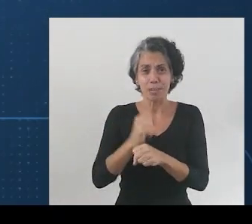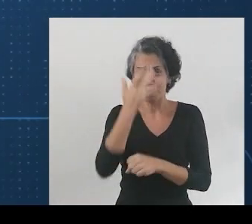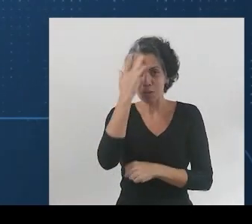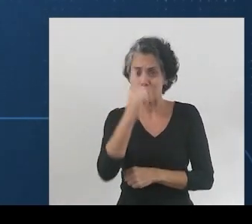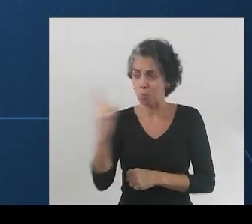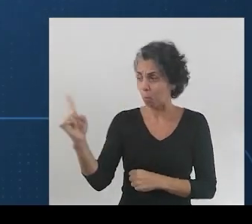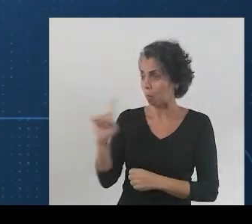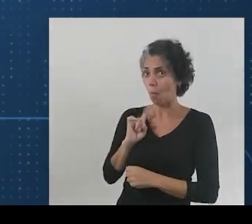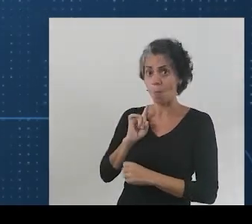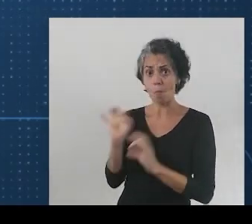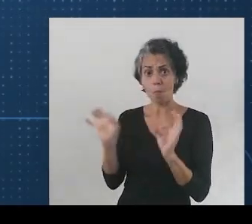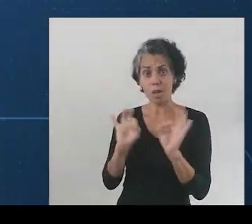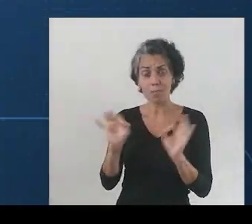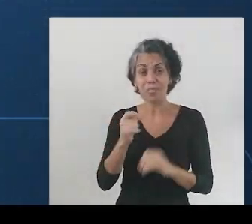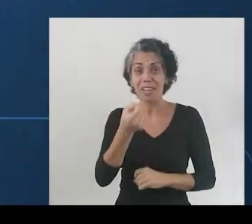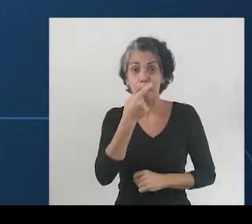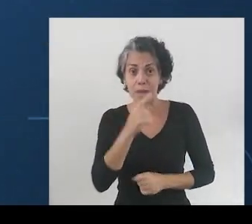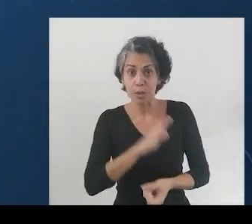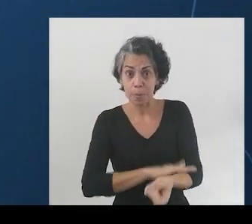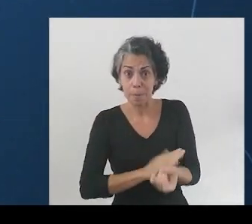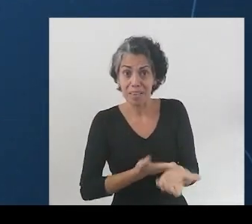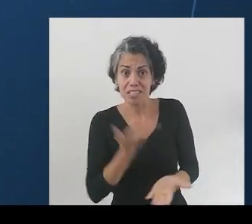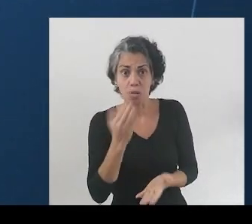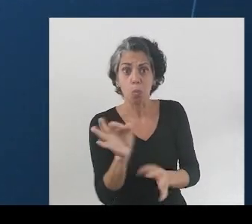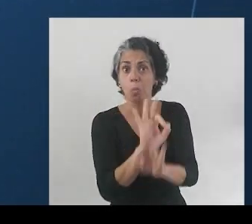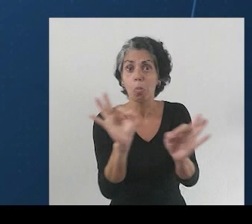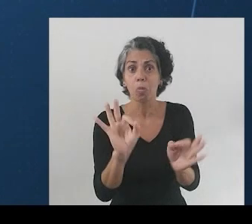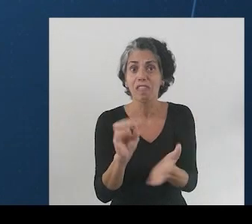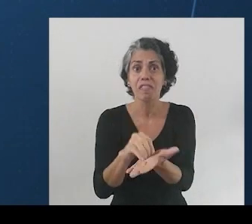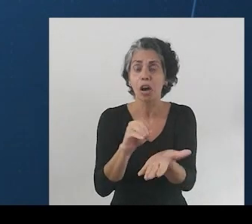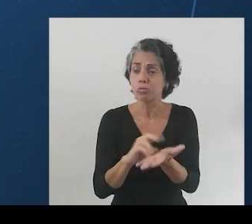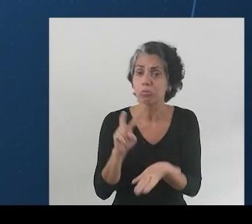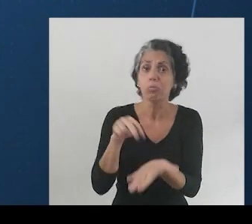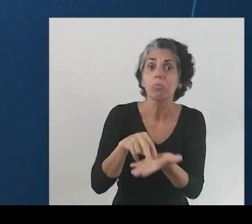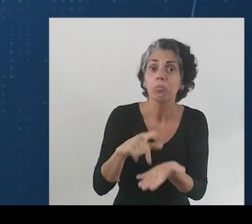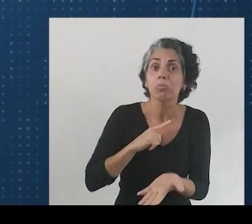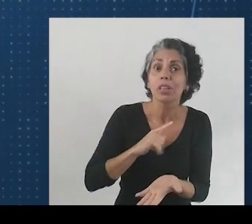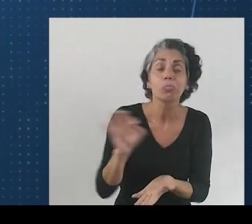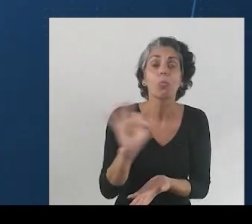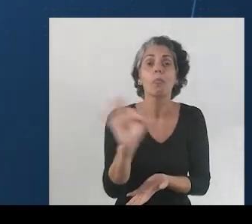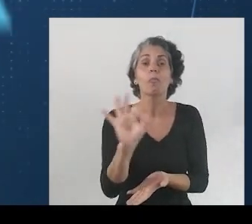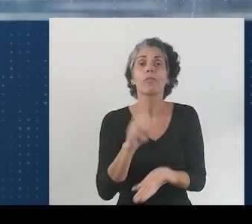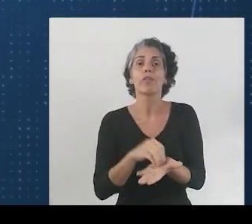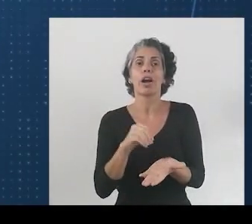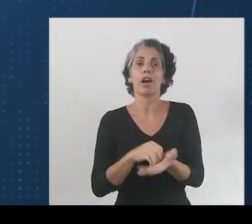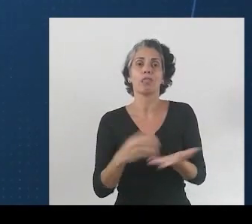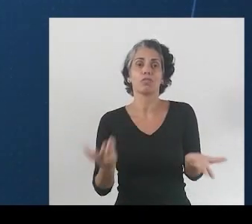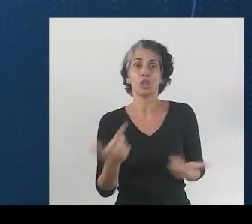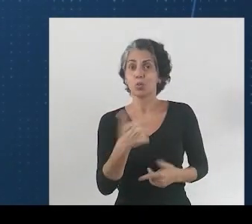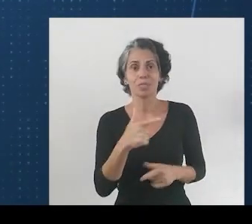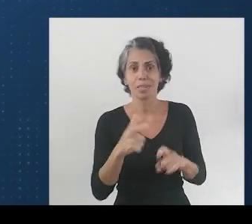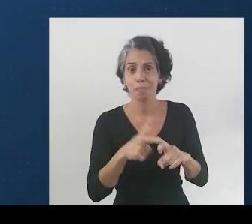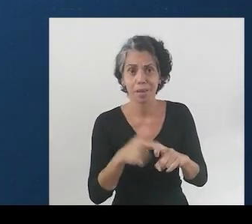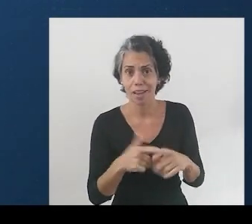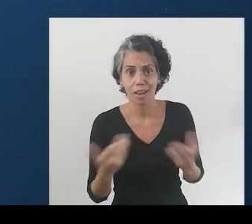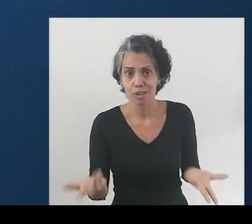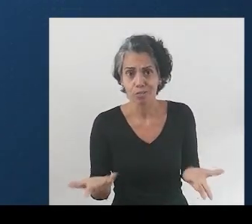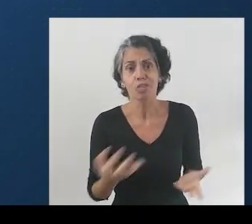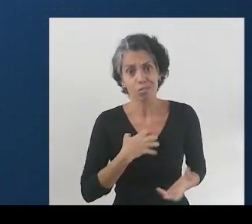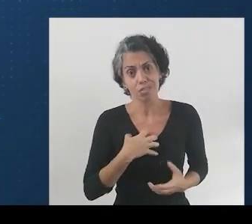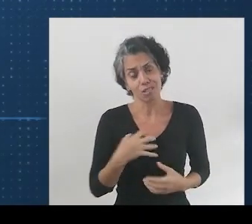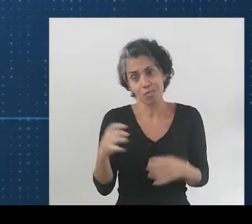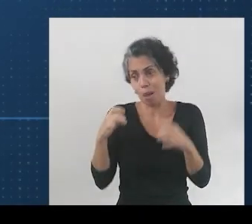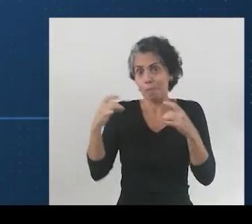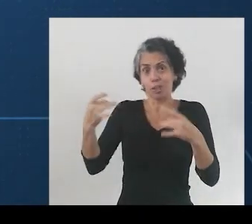cinco mil profissionais de saúde. Recuperar todas as UPAs e clínicas da família abandonada. Reduzir pela metade o tempo de